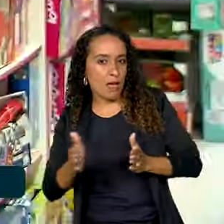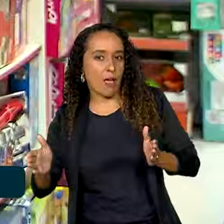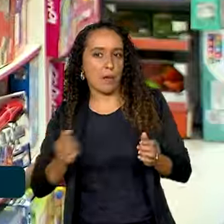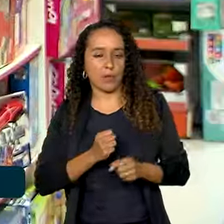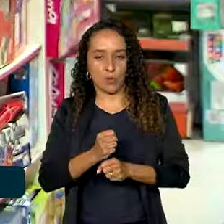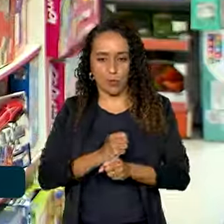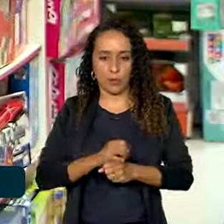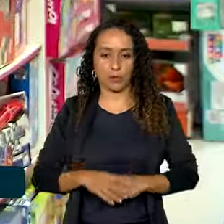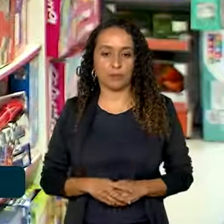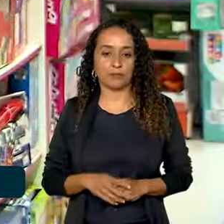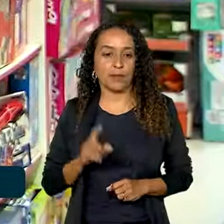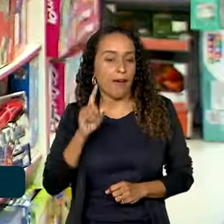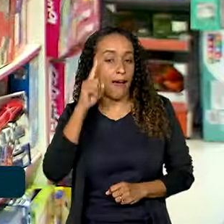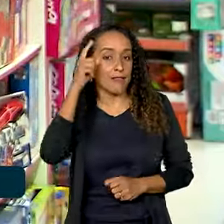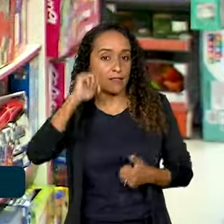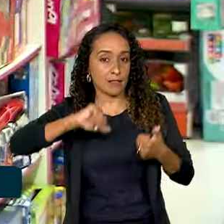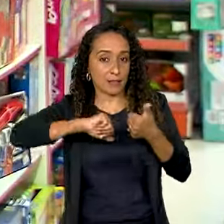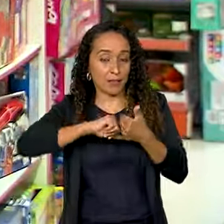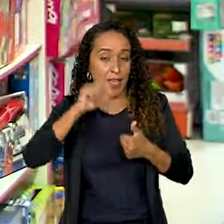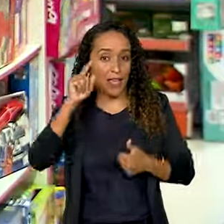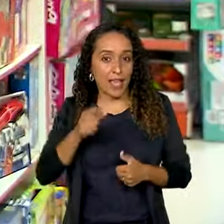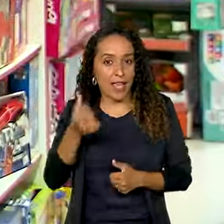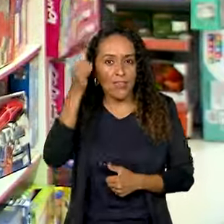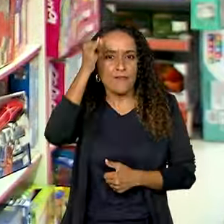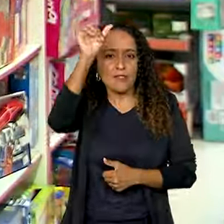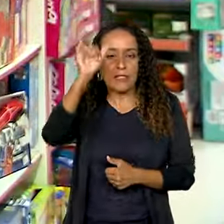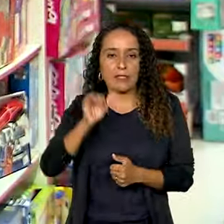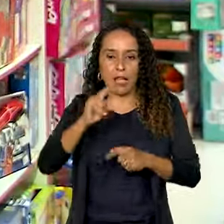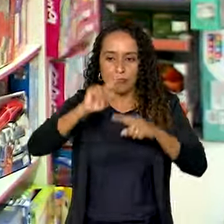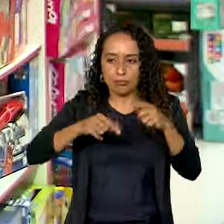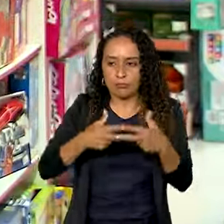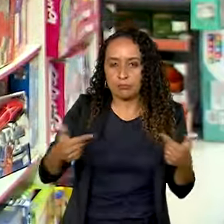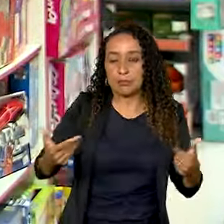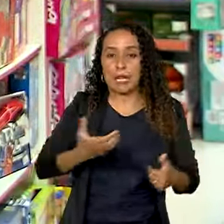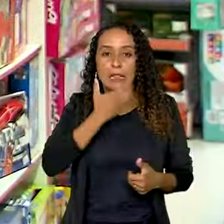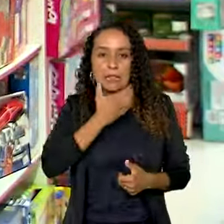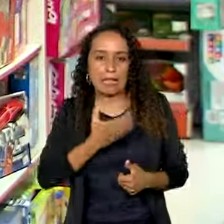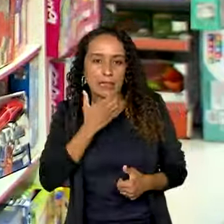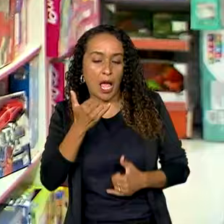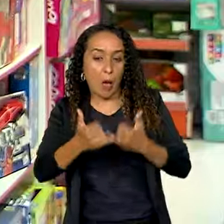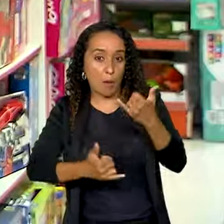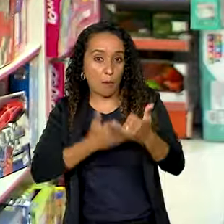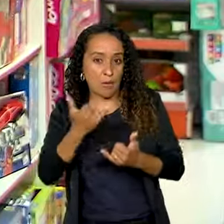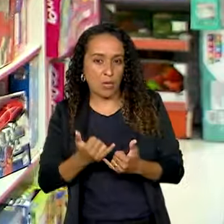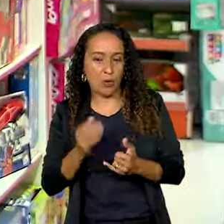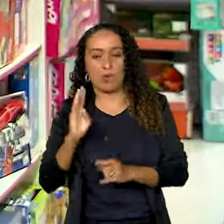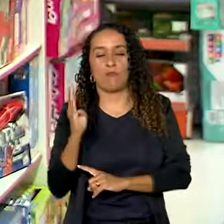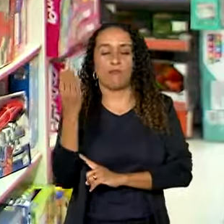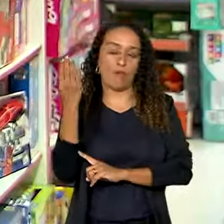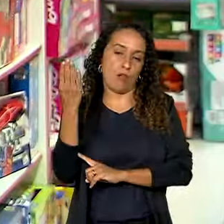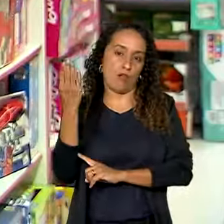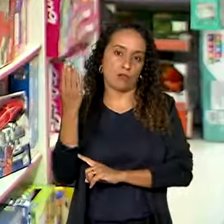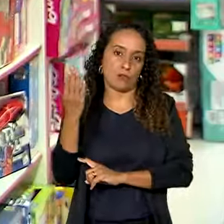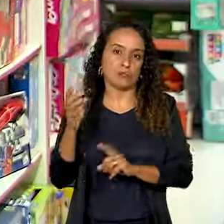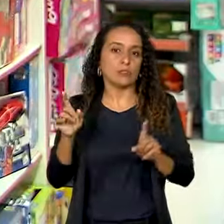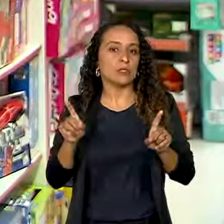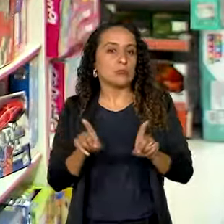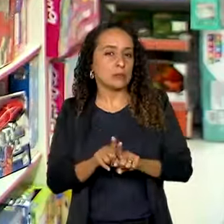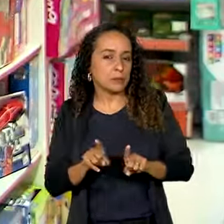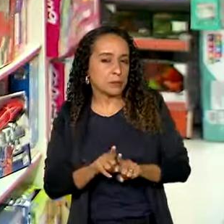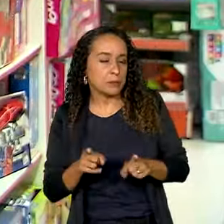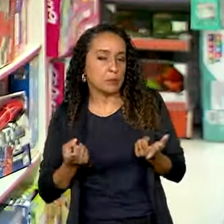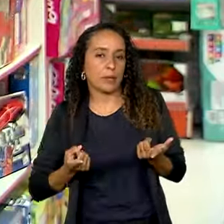ano. A ideia do Inmetro é impedir a venda de produtos natalinos e brinquedos irregulares ou de procedência